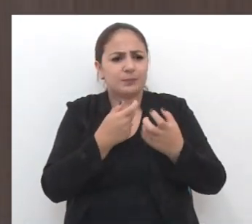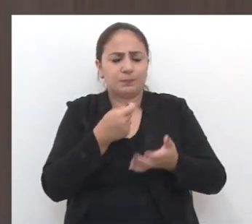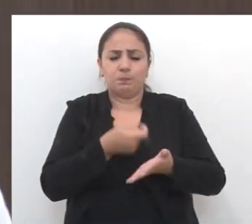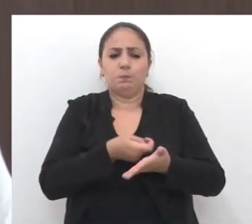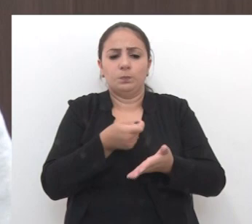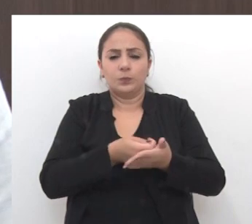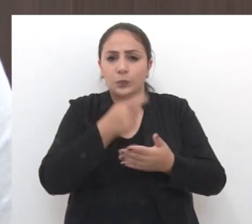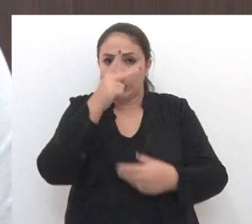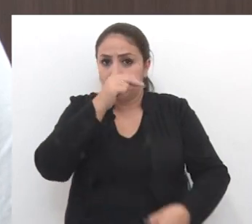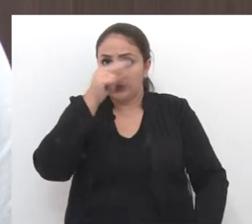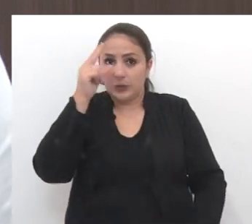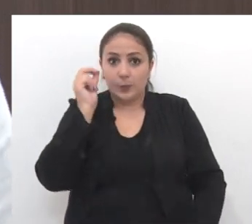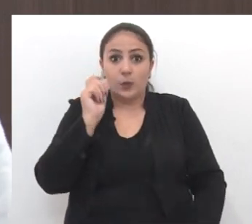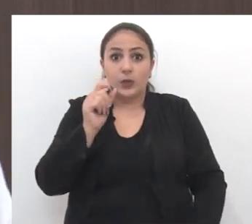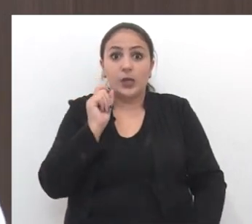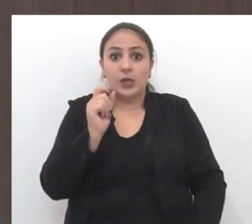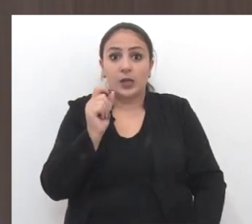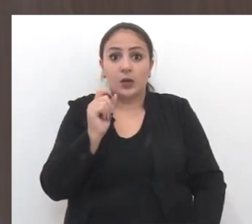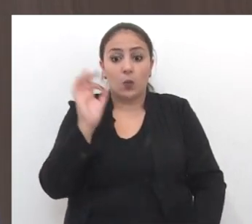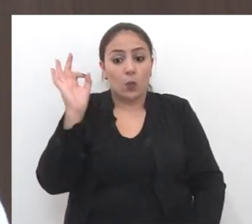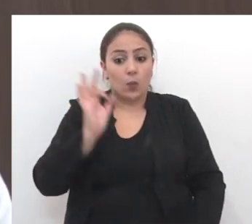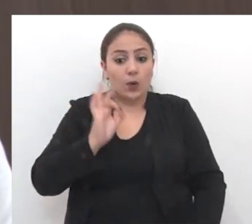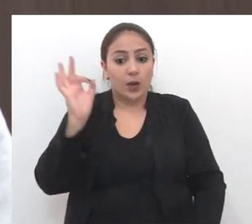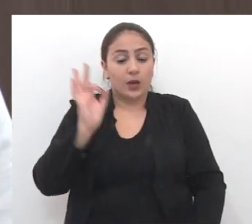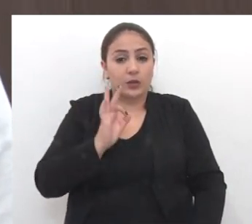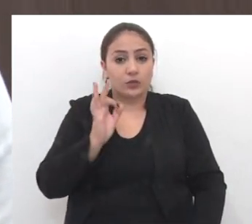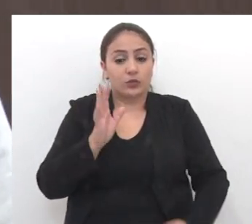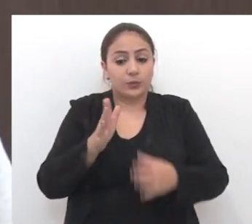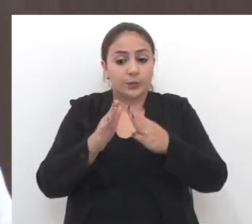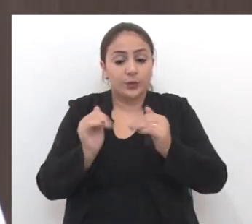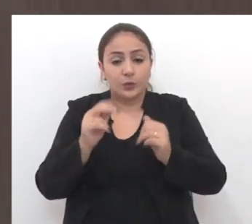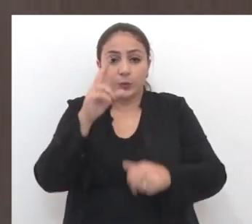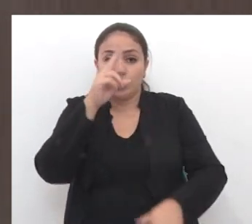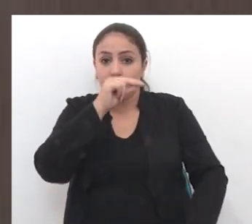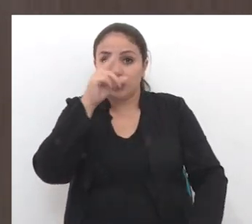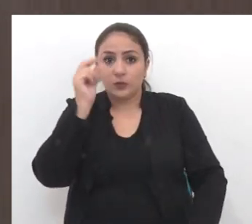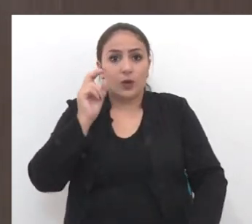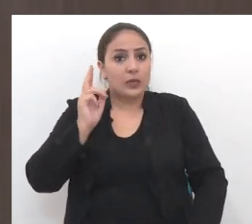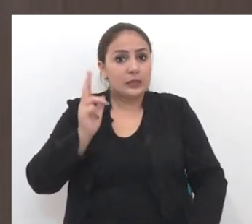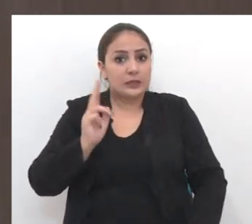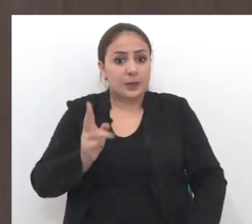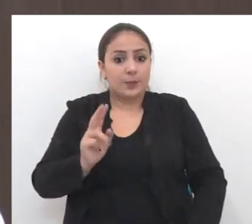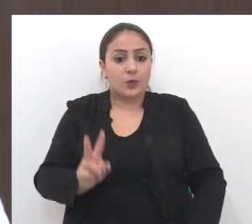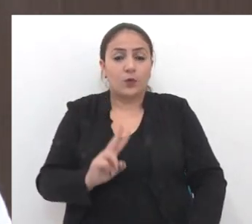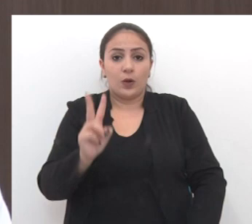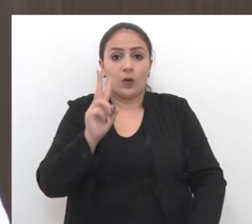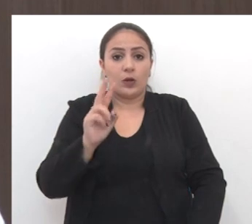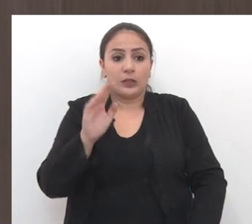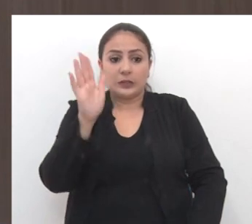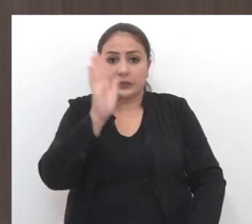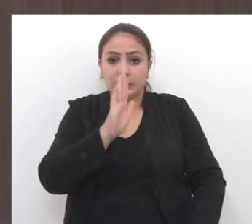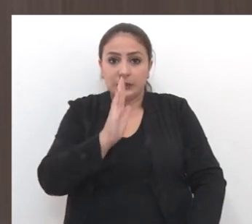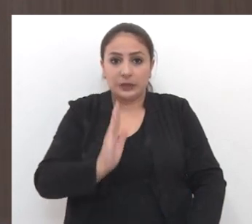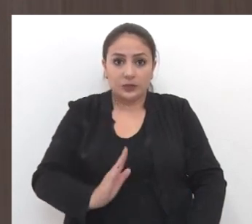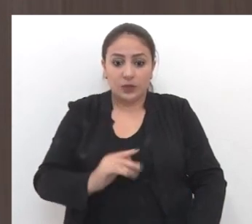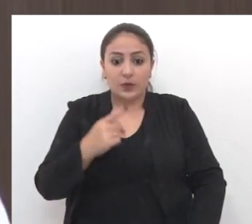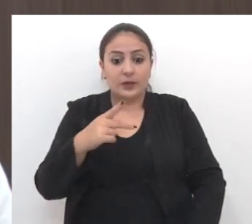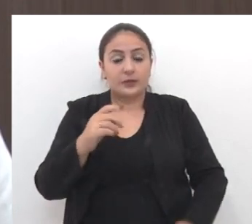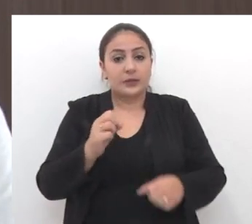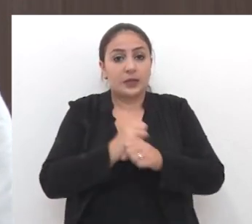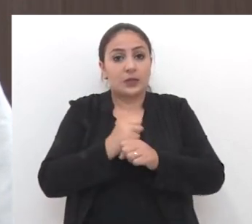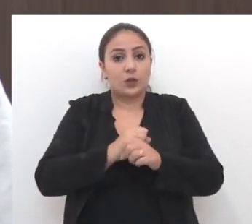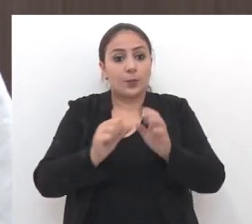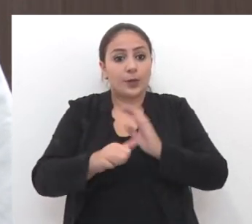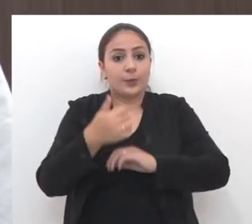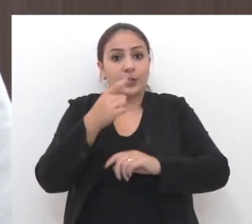intransigência do executivo, uma vez que o índice pleiteado pelo município sempre foi o piso nacional. O piso nacional, esse ano, pela